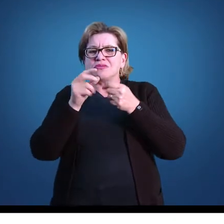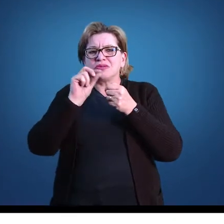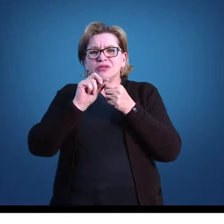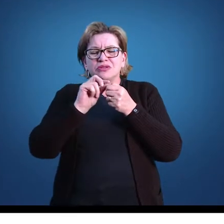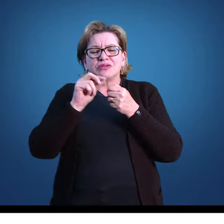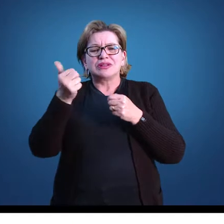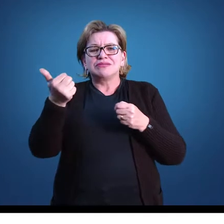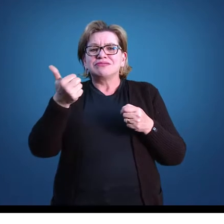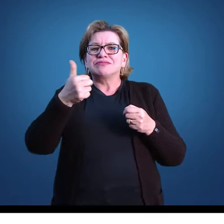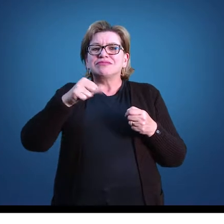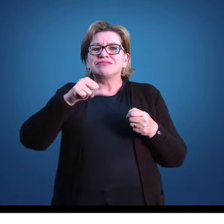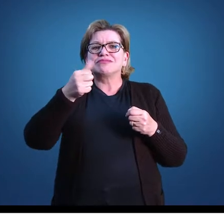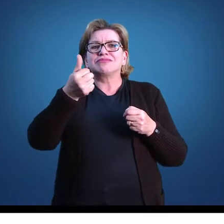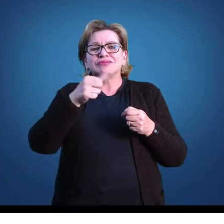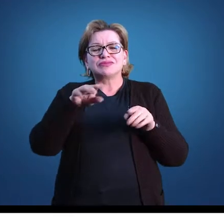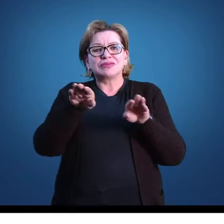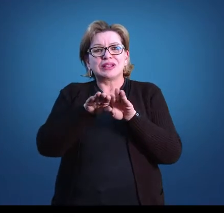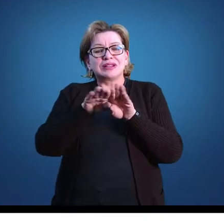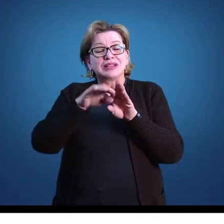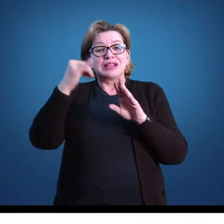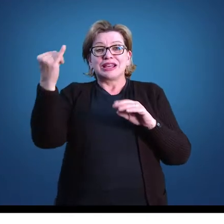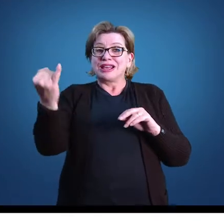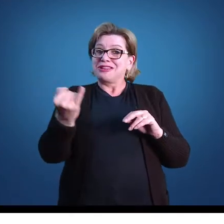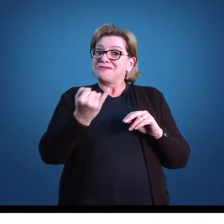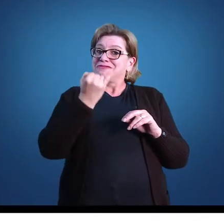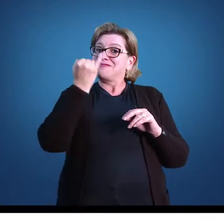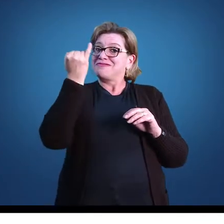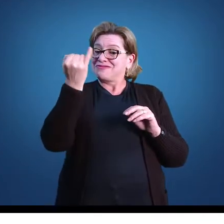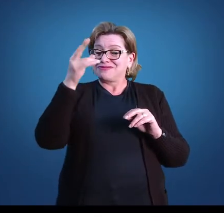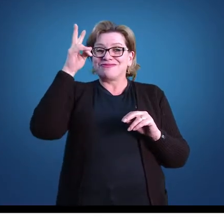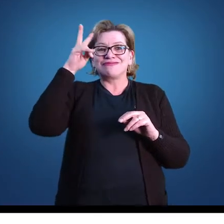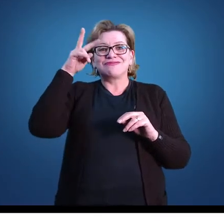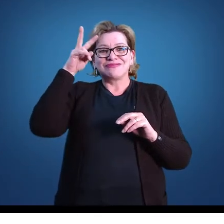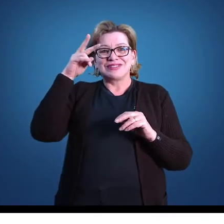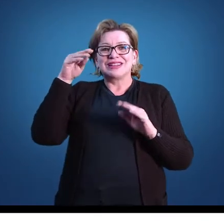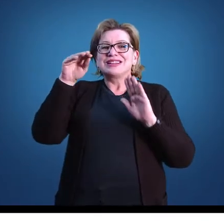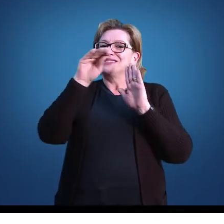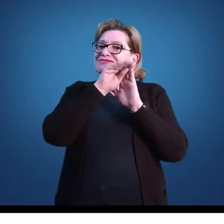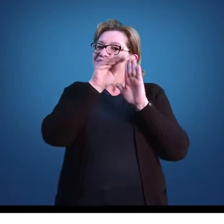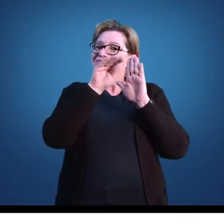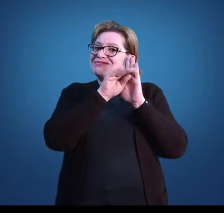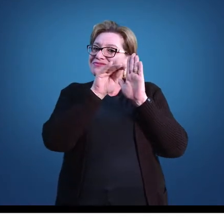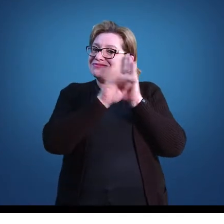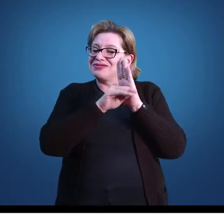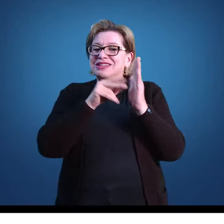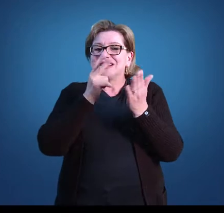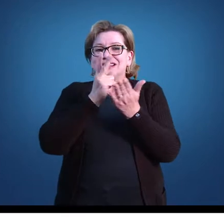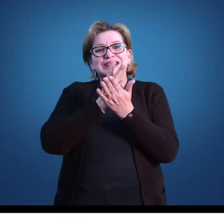E é importante destacar que esse planejamento é sempre